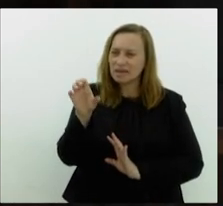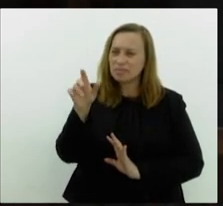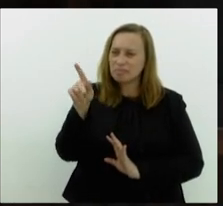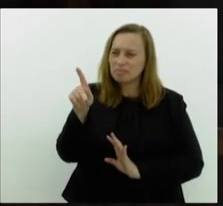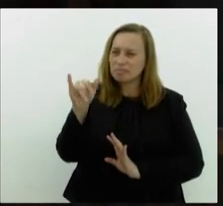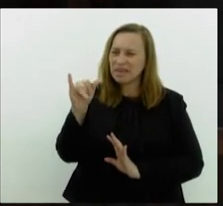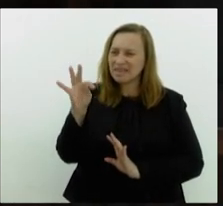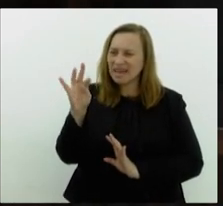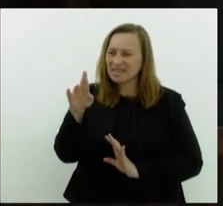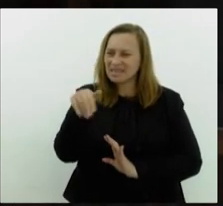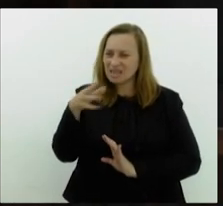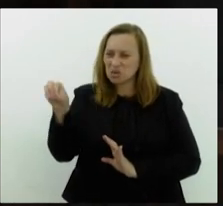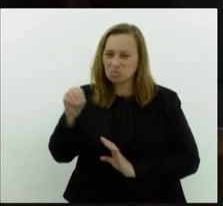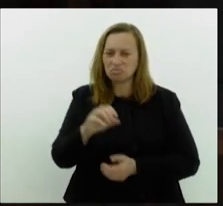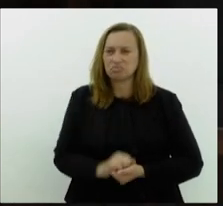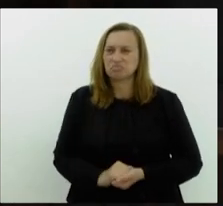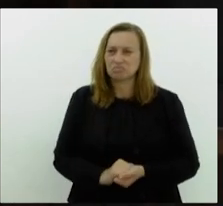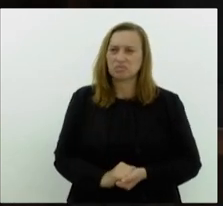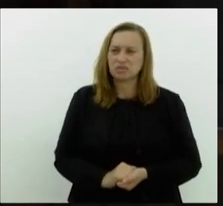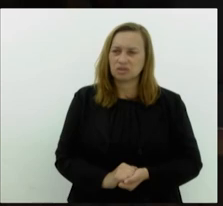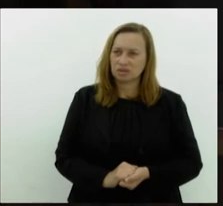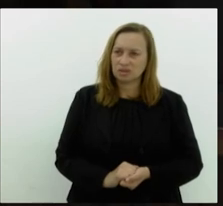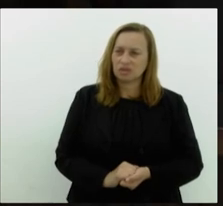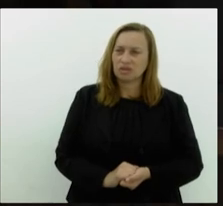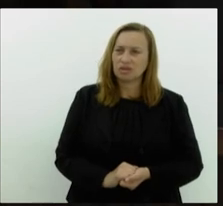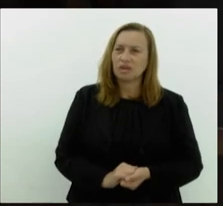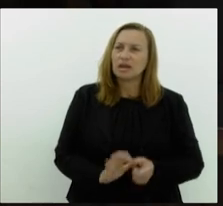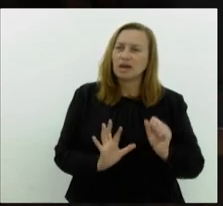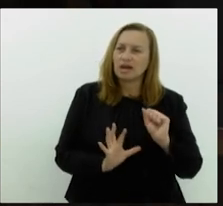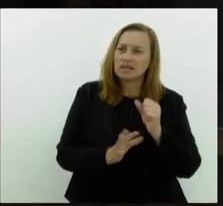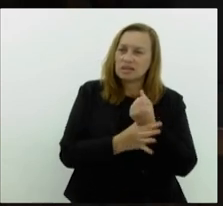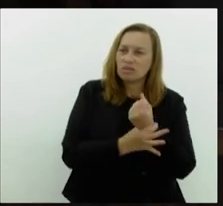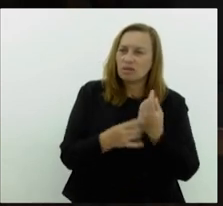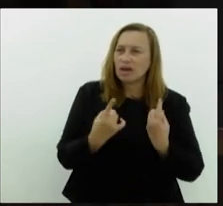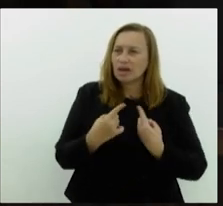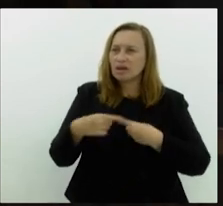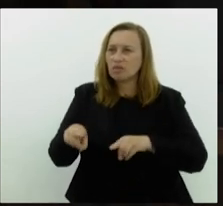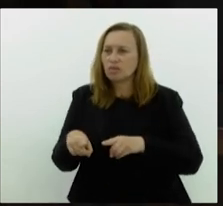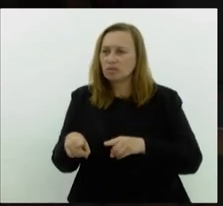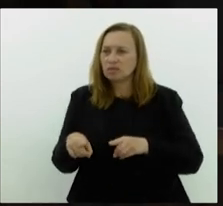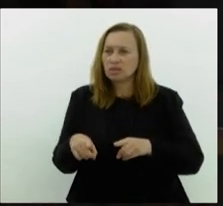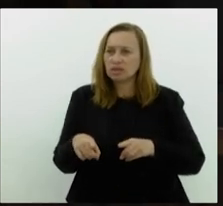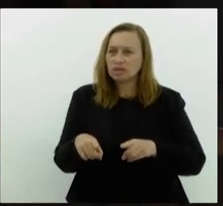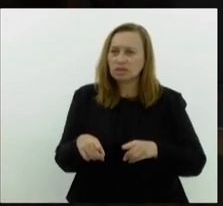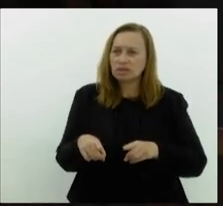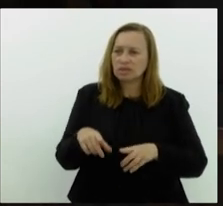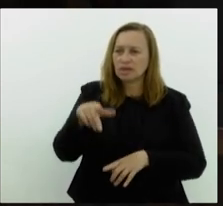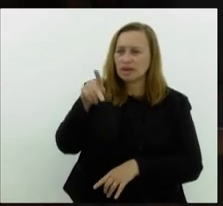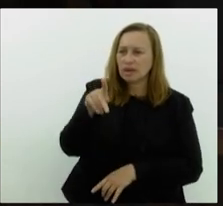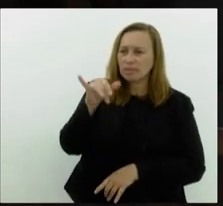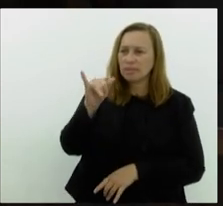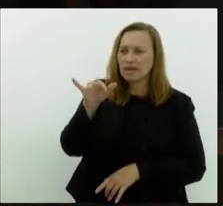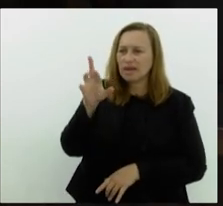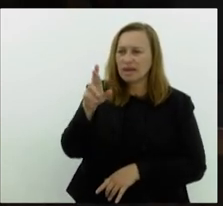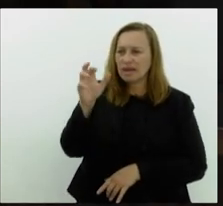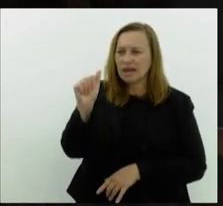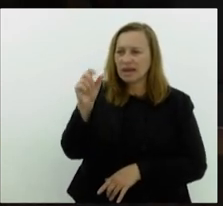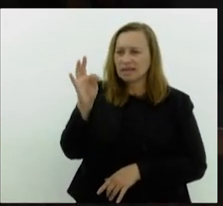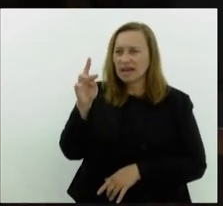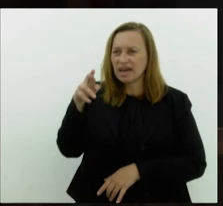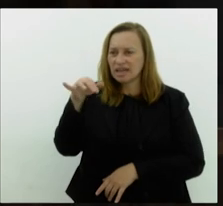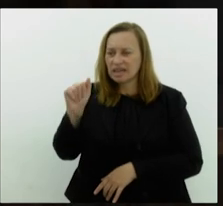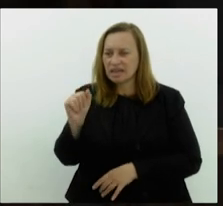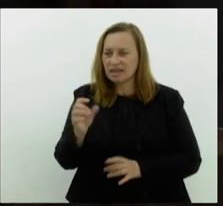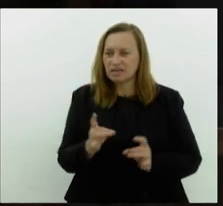legalidade para prevenir e combater pirataria do Estado do Rio de Janeiro, favorável,